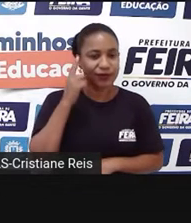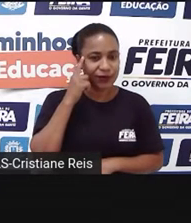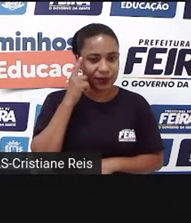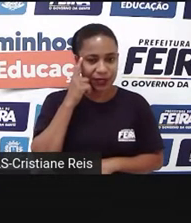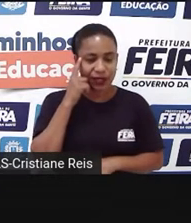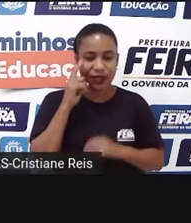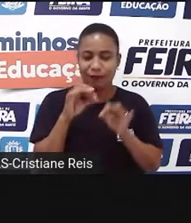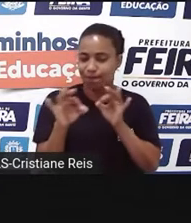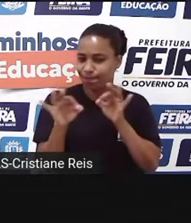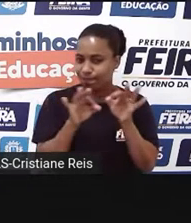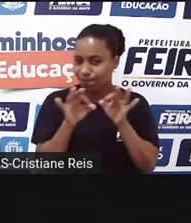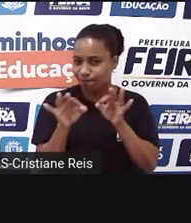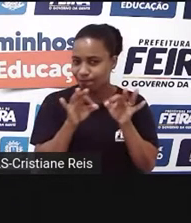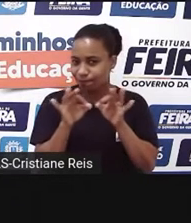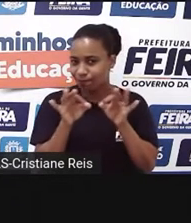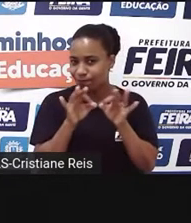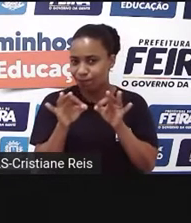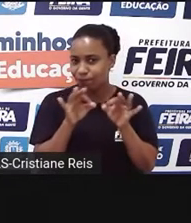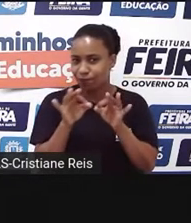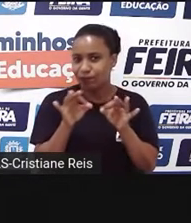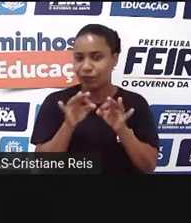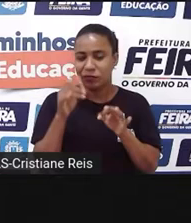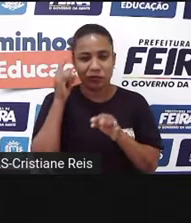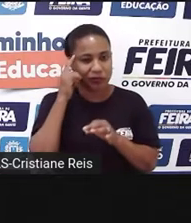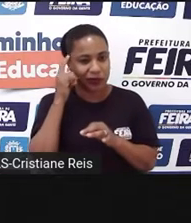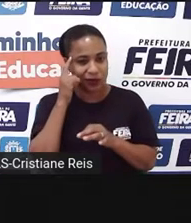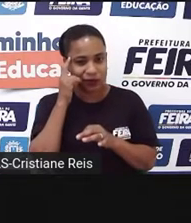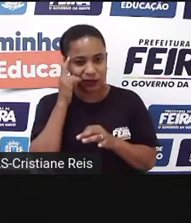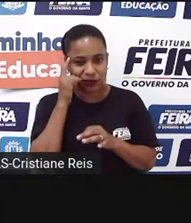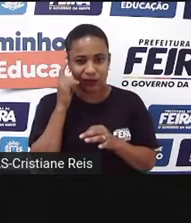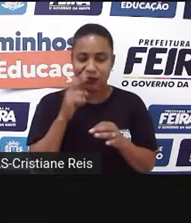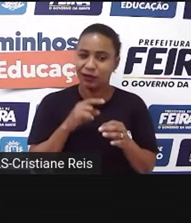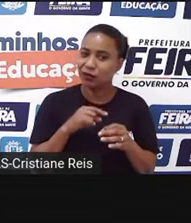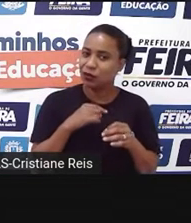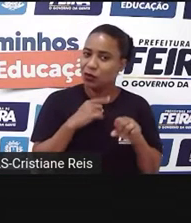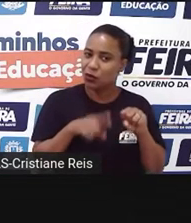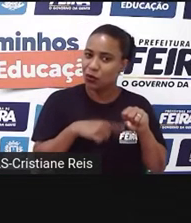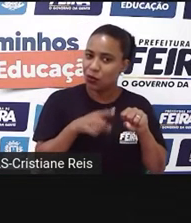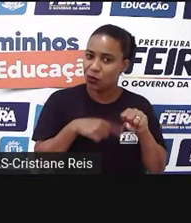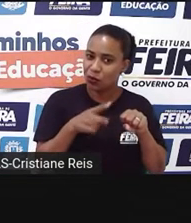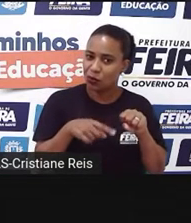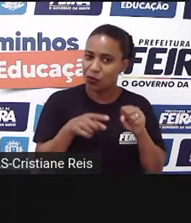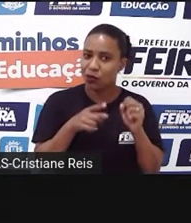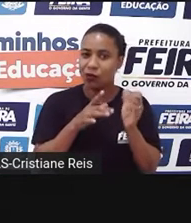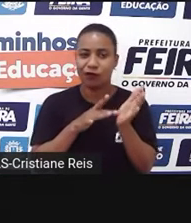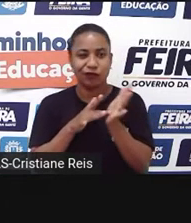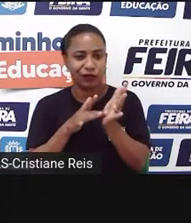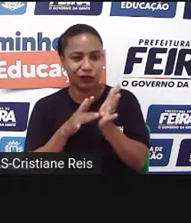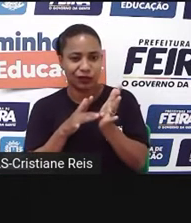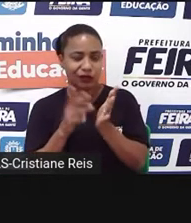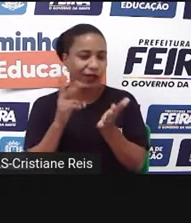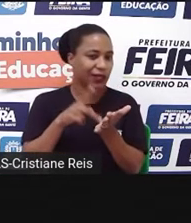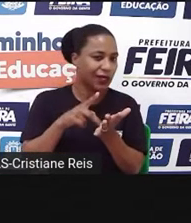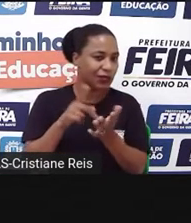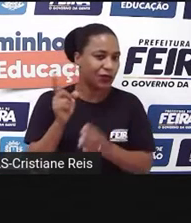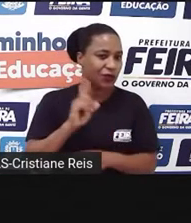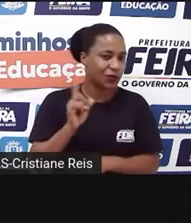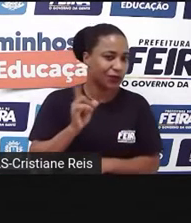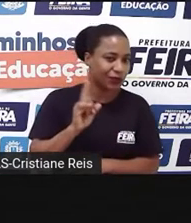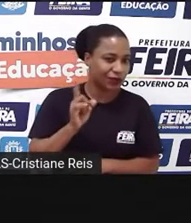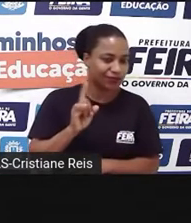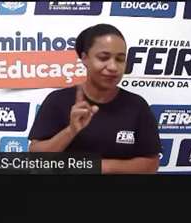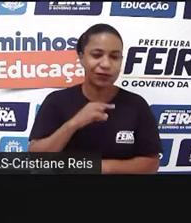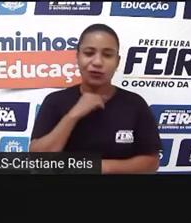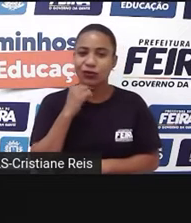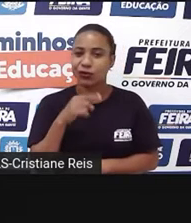plano de vingança, as pessoas já estavam em dúvida se realmente a loucura dele era uma fingida ou se era real. Então, fica essa